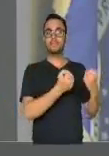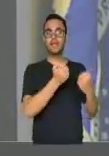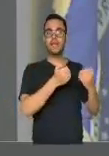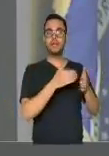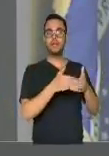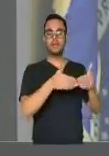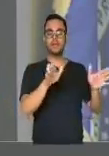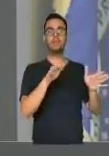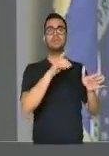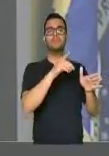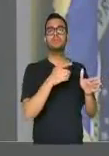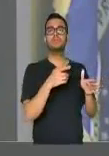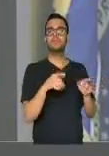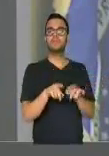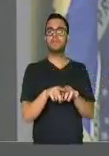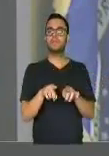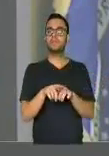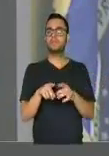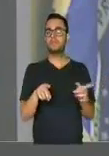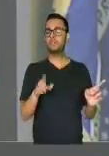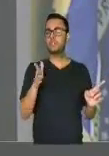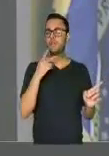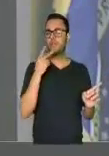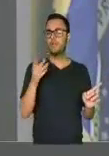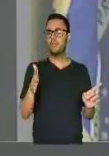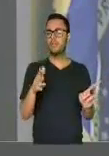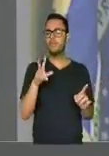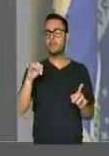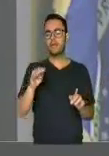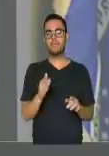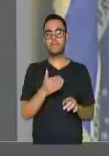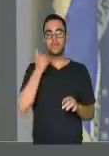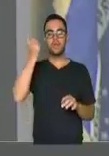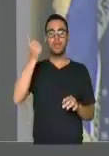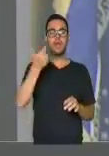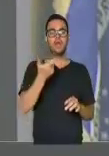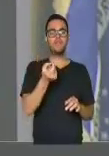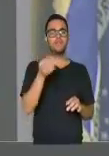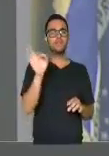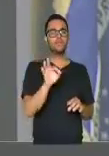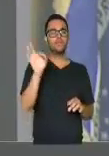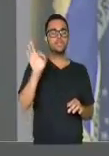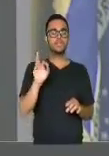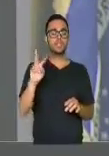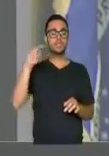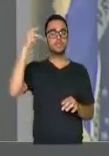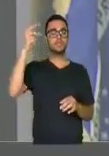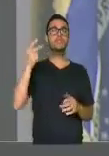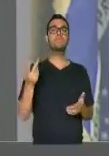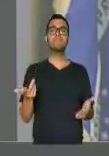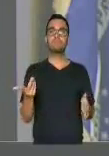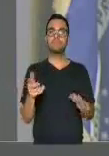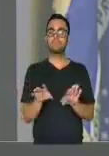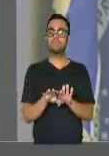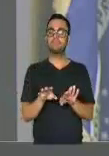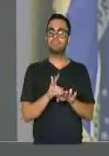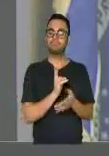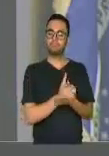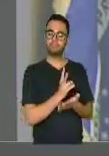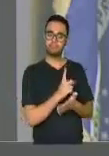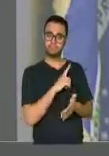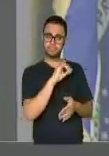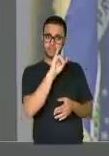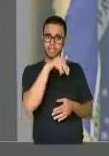Fábia já lançou hoje que a previsão é melhorar mais 20%. Ao mesmo tempo, nós temos a